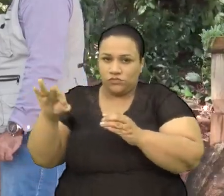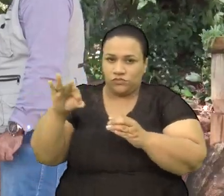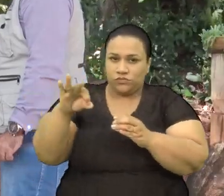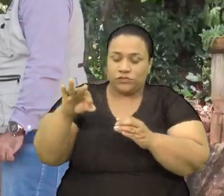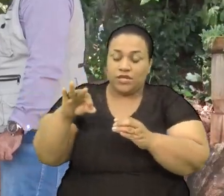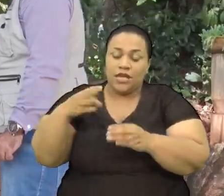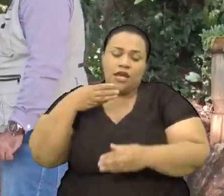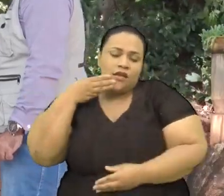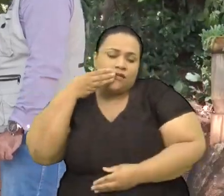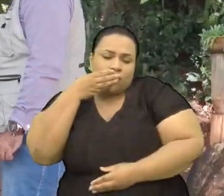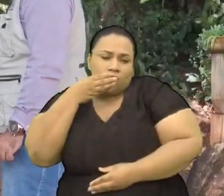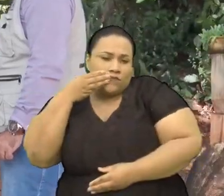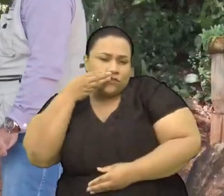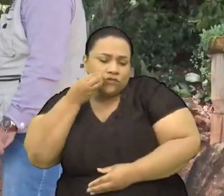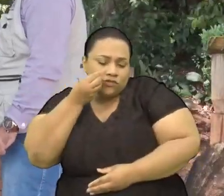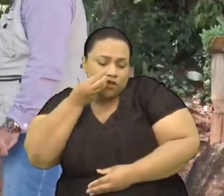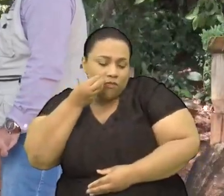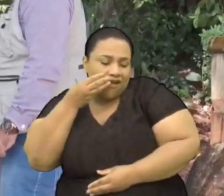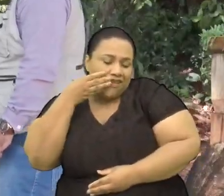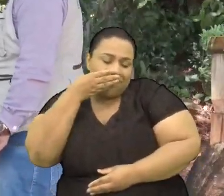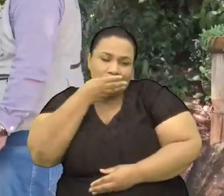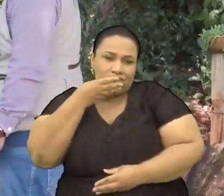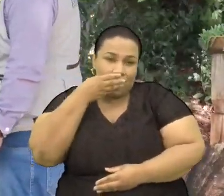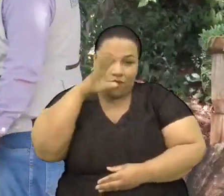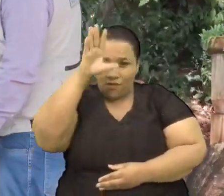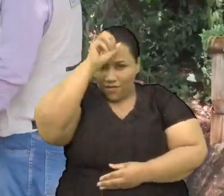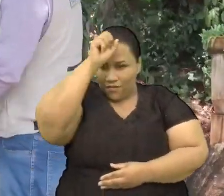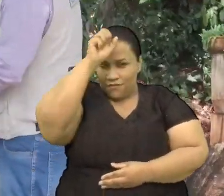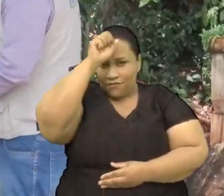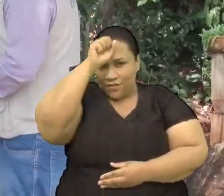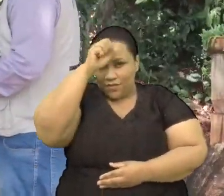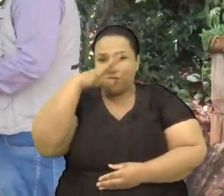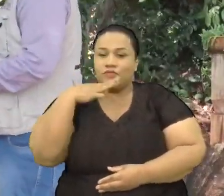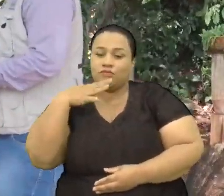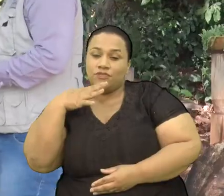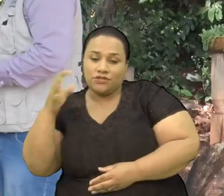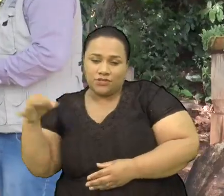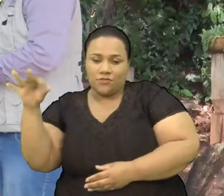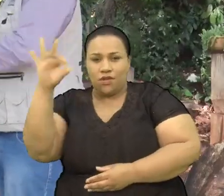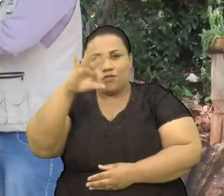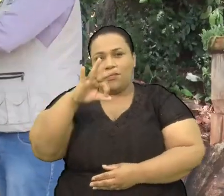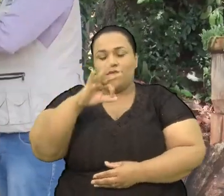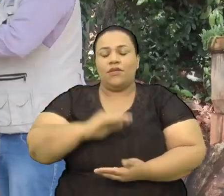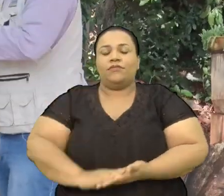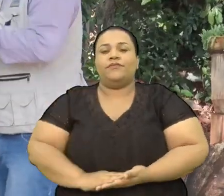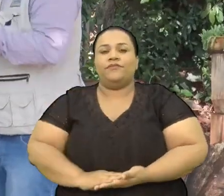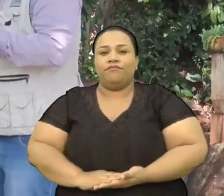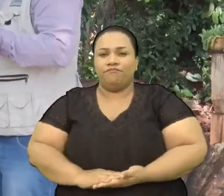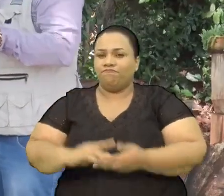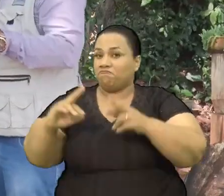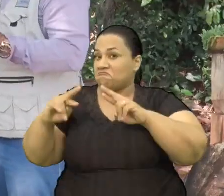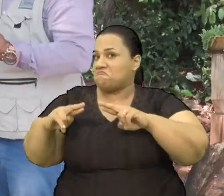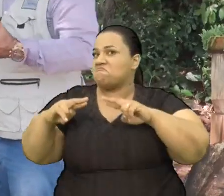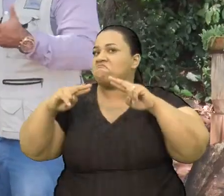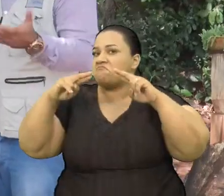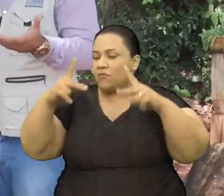E aprende A fazer A divisão E a conhecer As abelhas Tá aí Uma grande Diferença